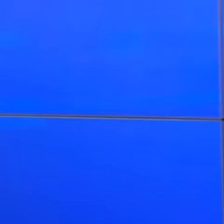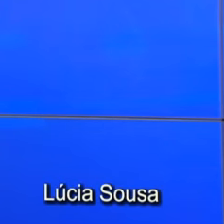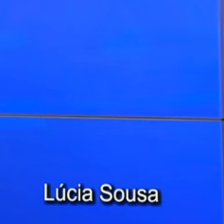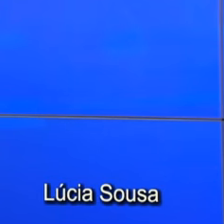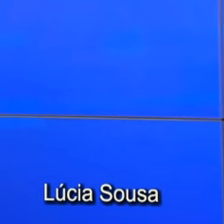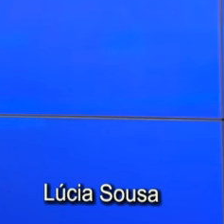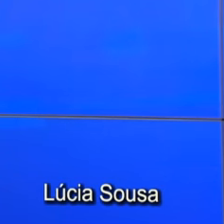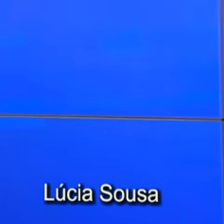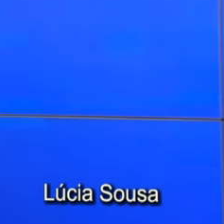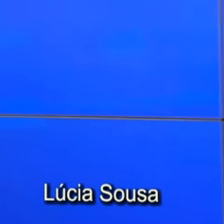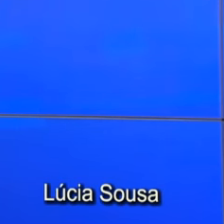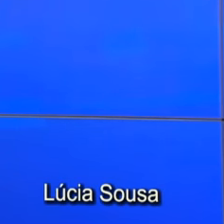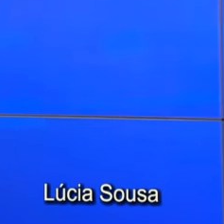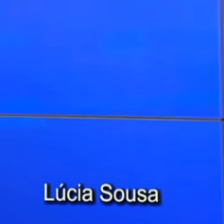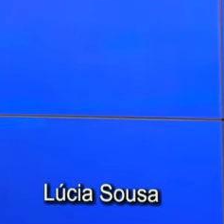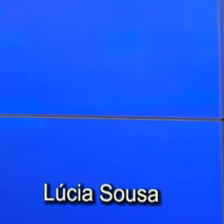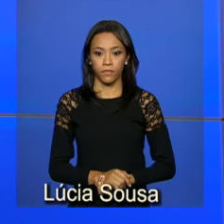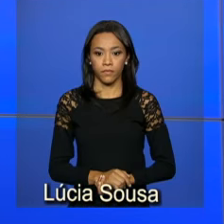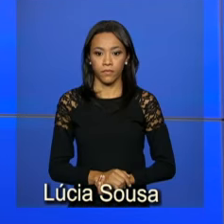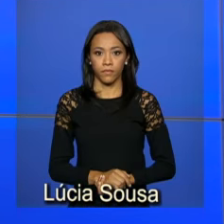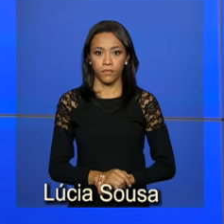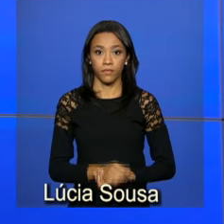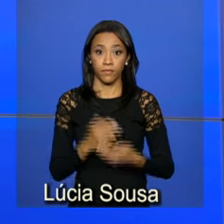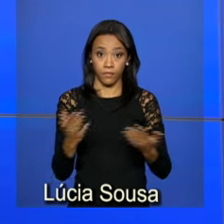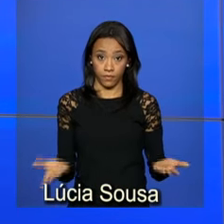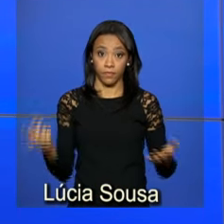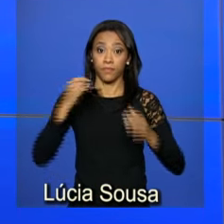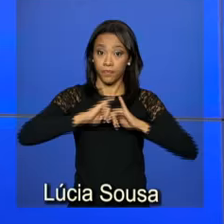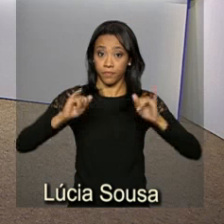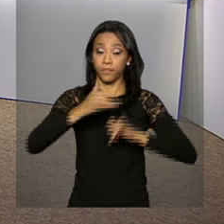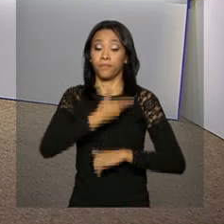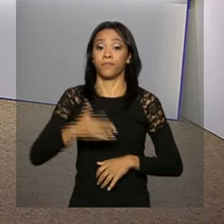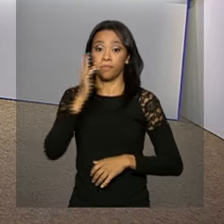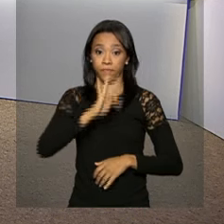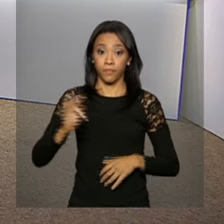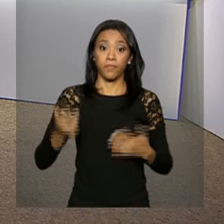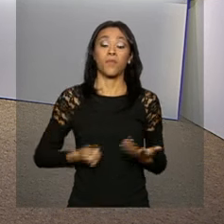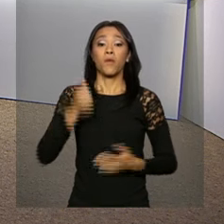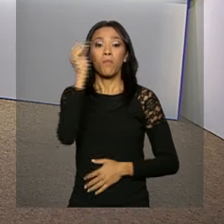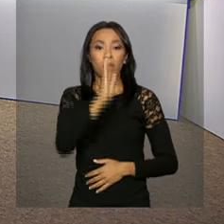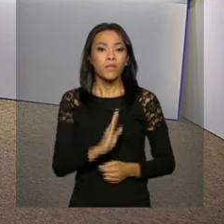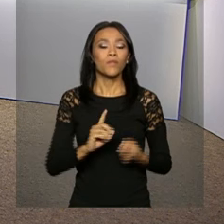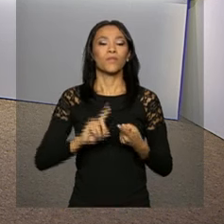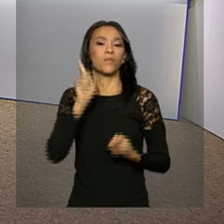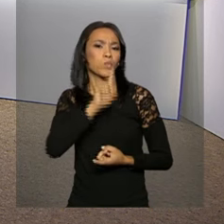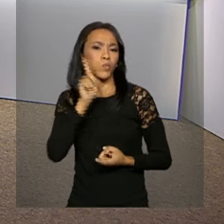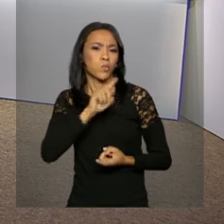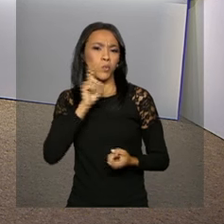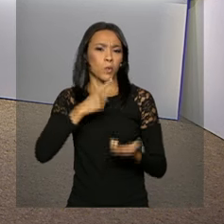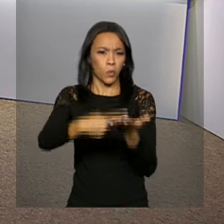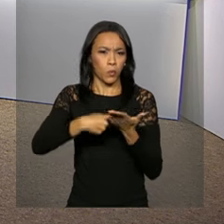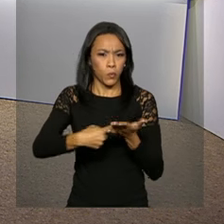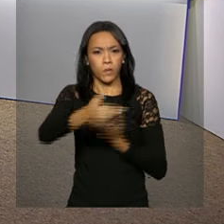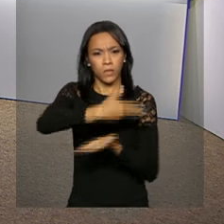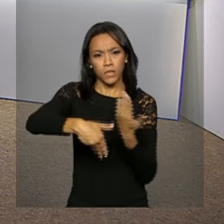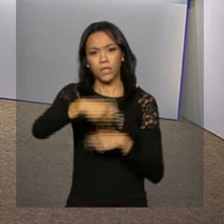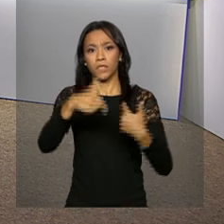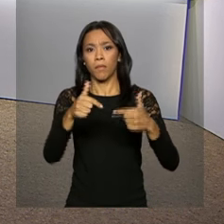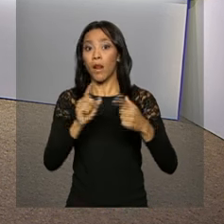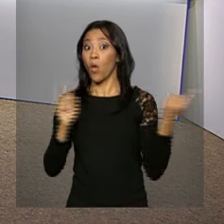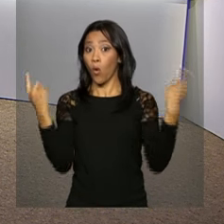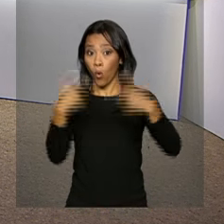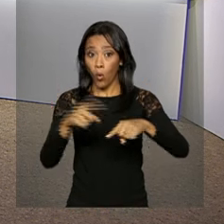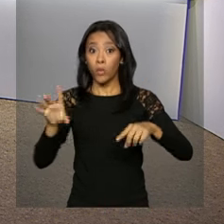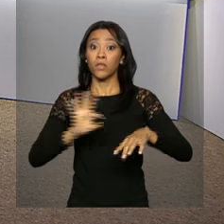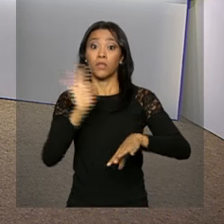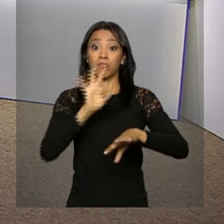Olá, estamos no ar com as informações do governo federal. O Brasil e os Estados Unidos definiram uma agenda estratégica de combate ao